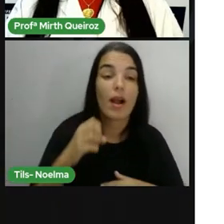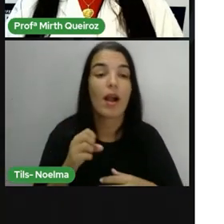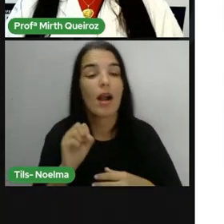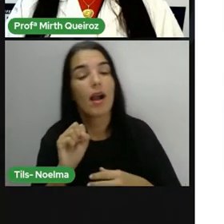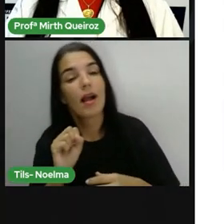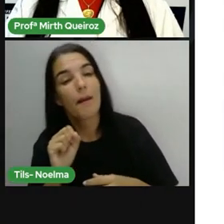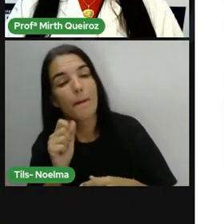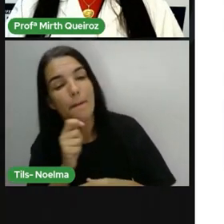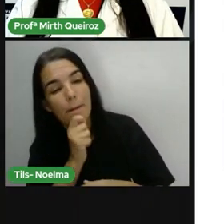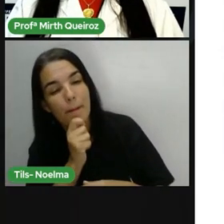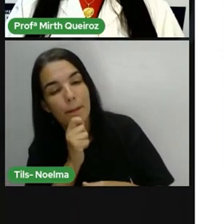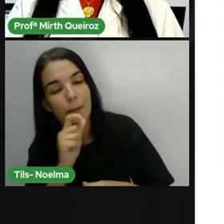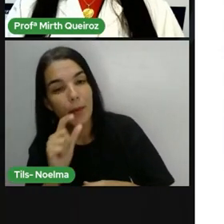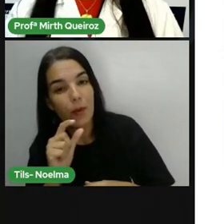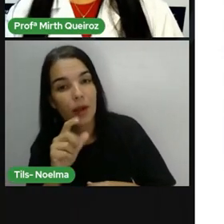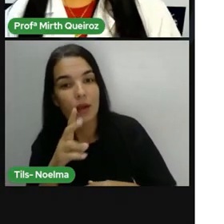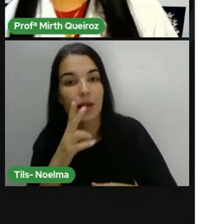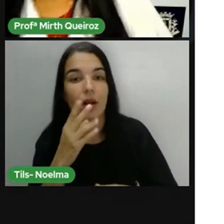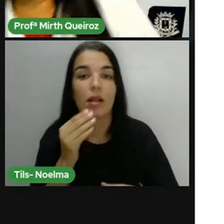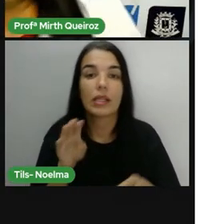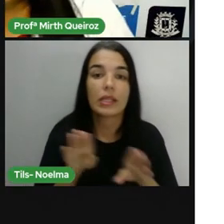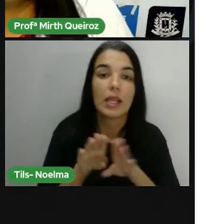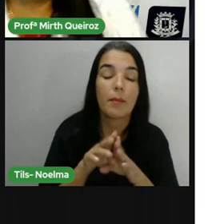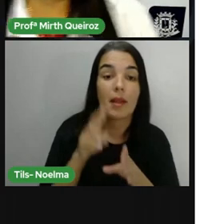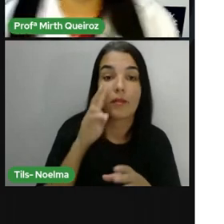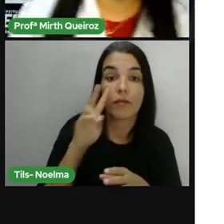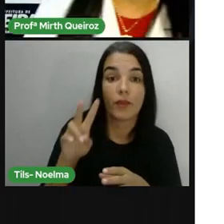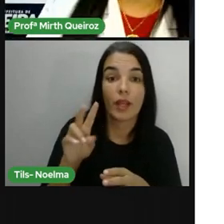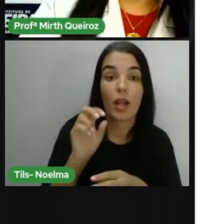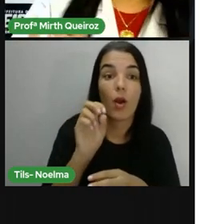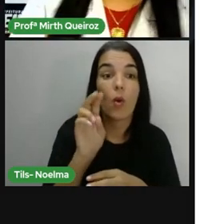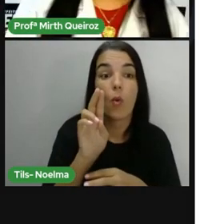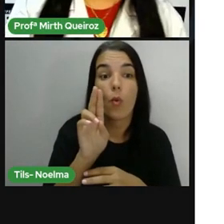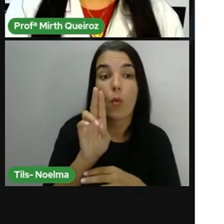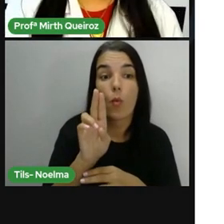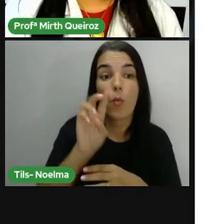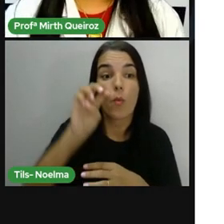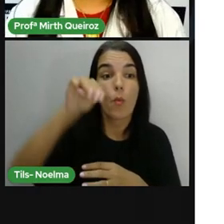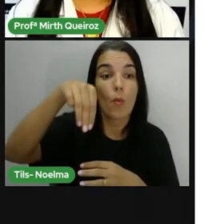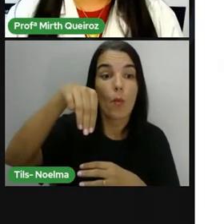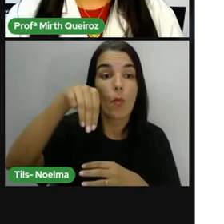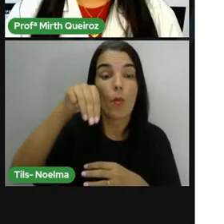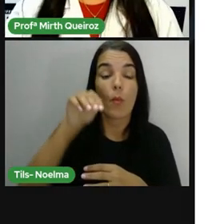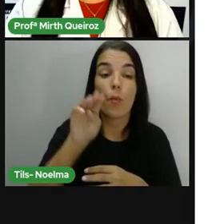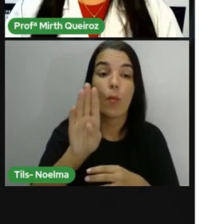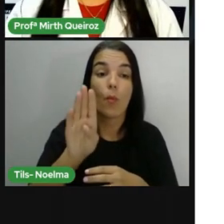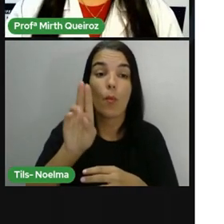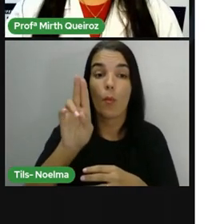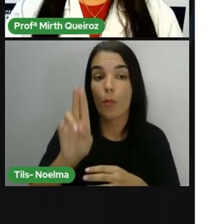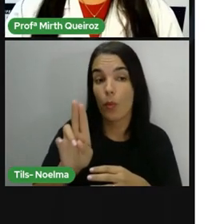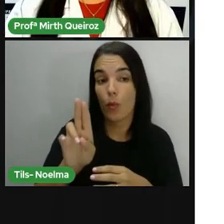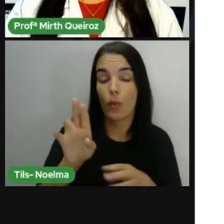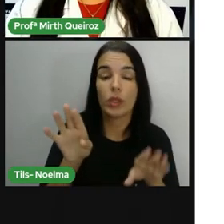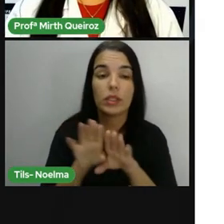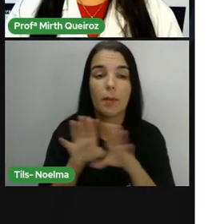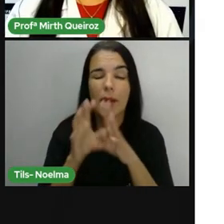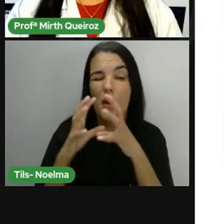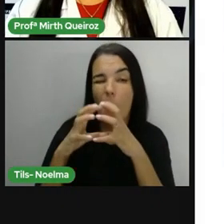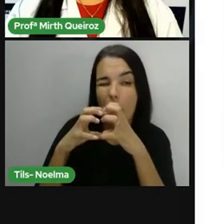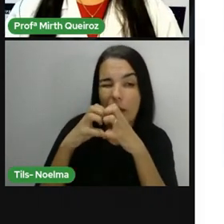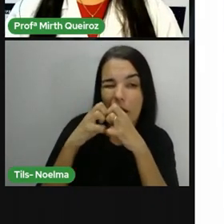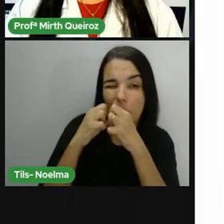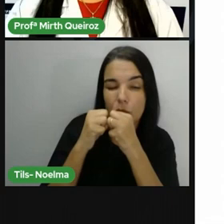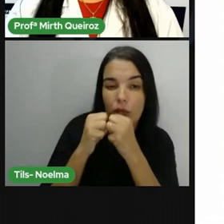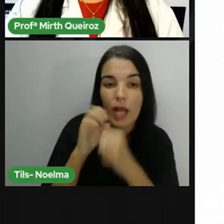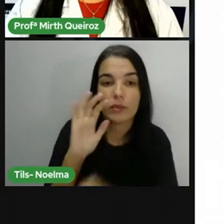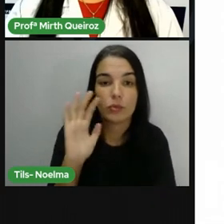do umbu. E é interessante, né? Umbu, o maracujá do mato, no caso aí a gente tem o maracujá